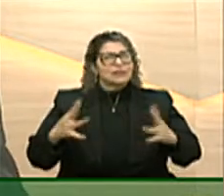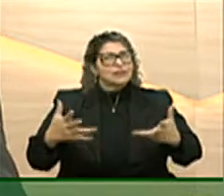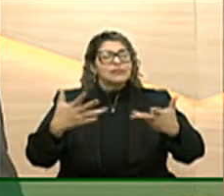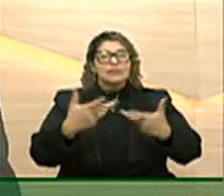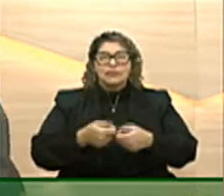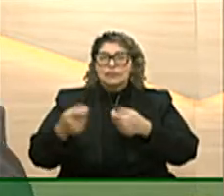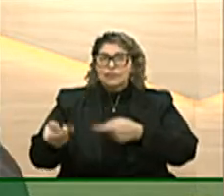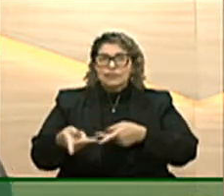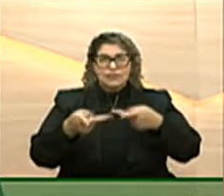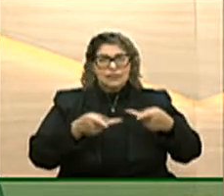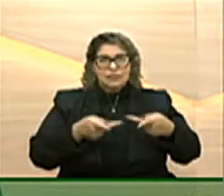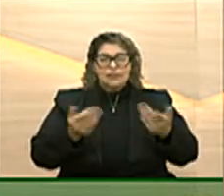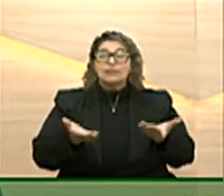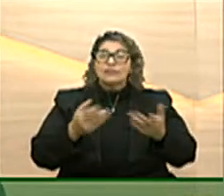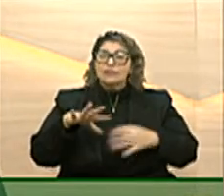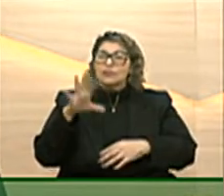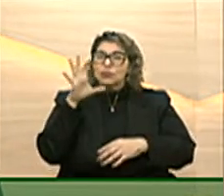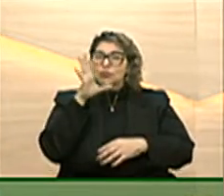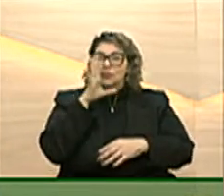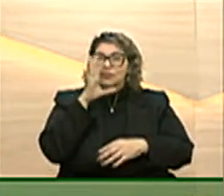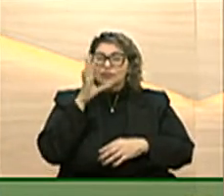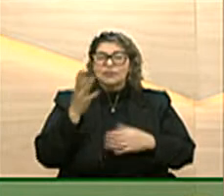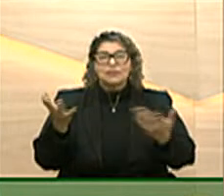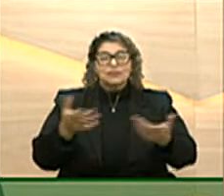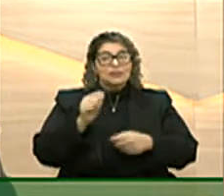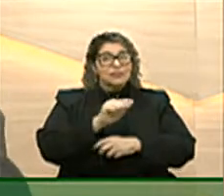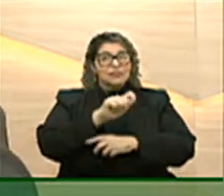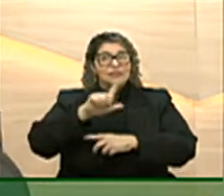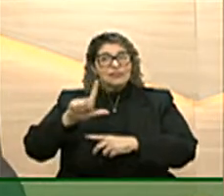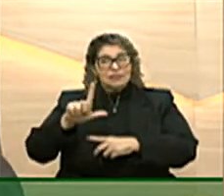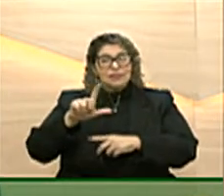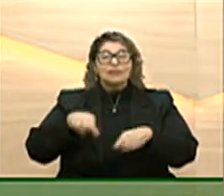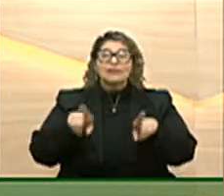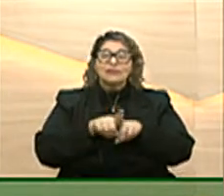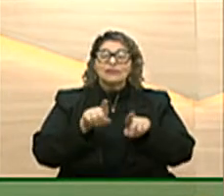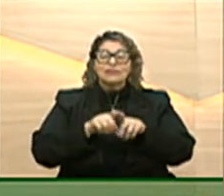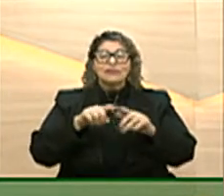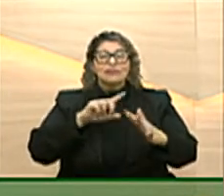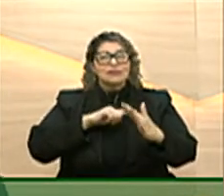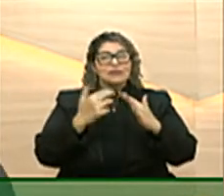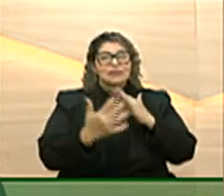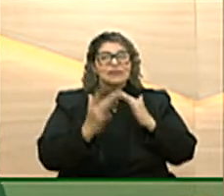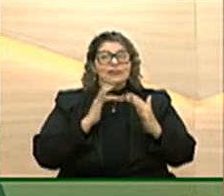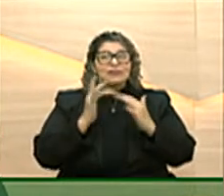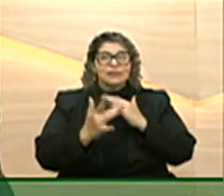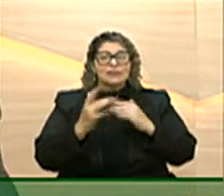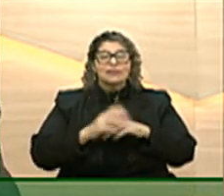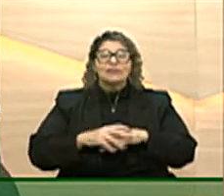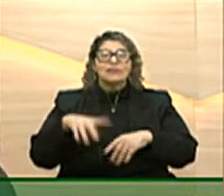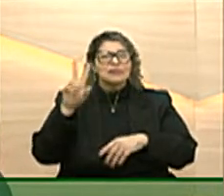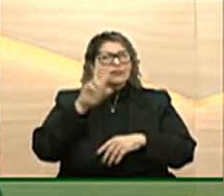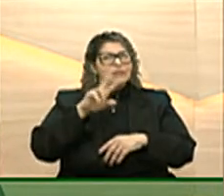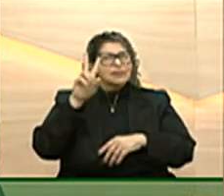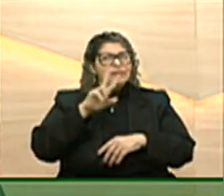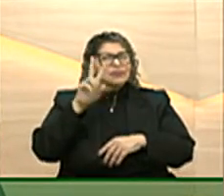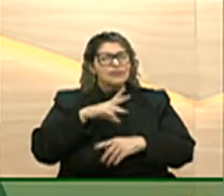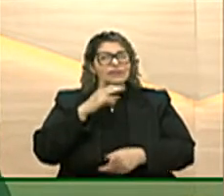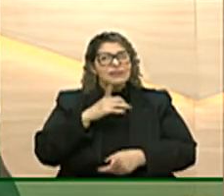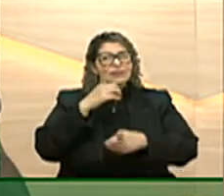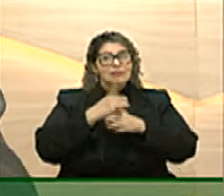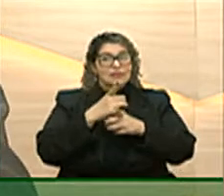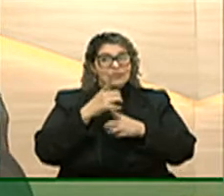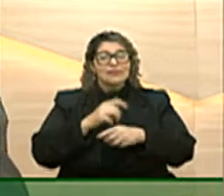todos os convidados e a quem nos acompanha aqui na TV Assembleia e também pelas redes sociais lembrando que o nosso próximo